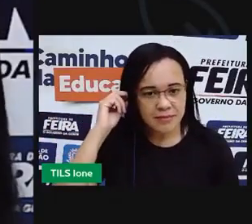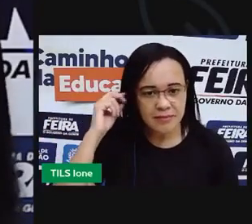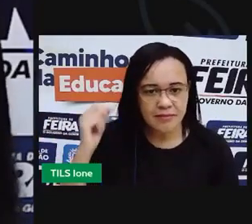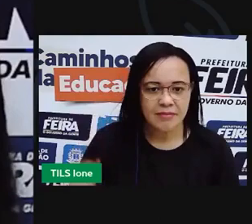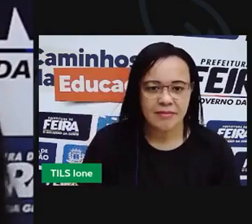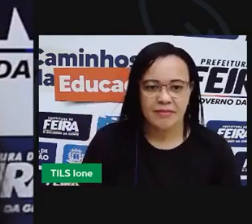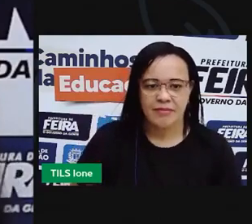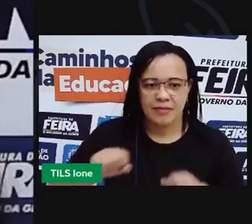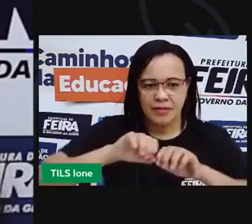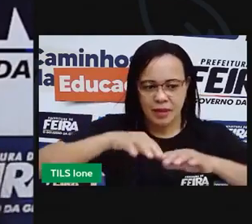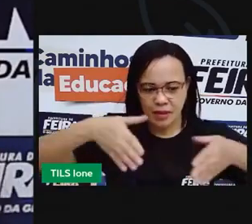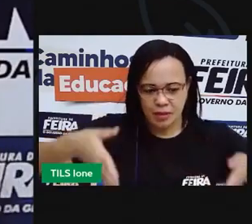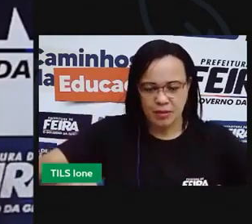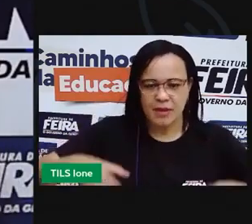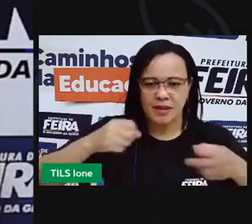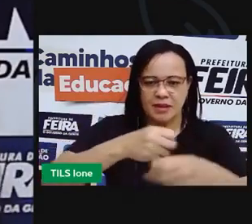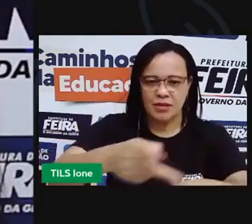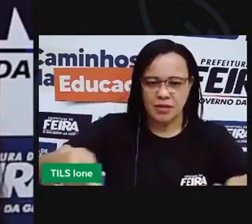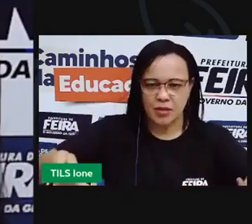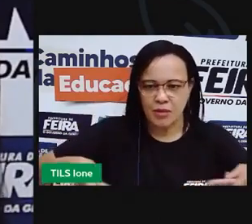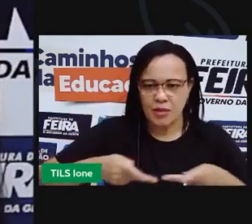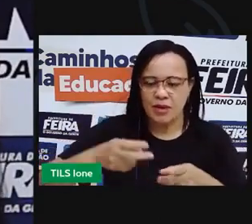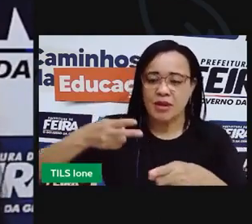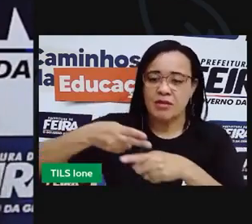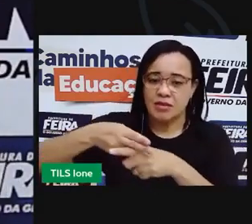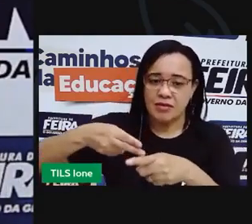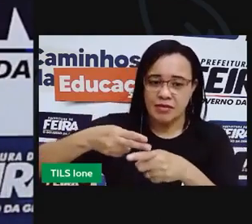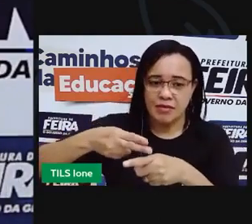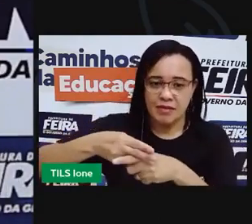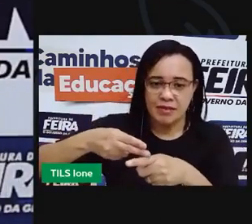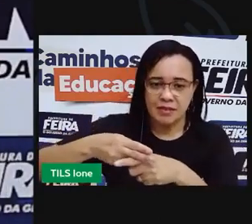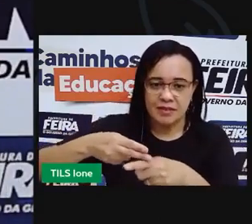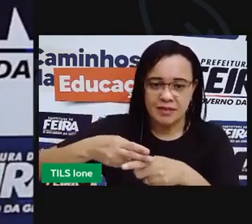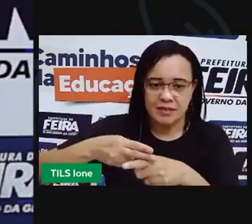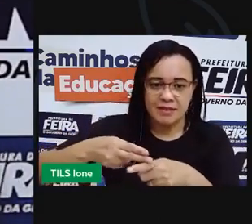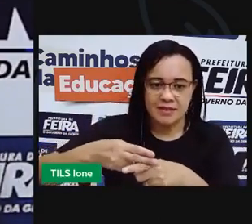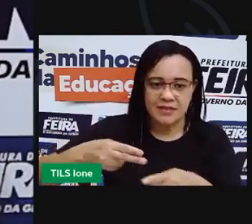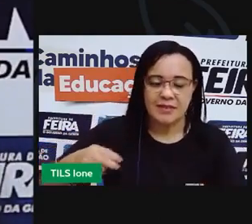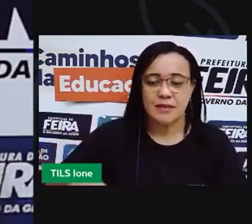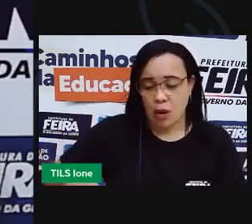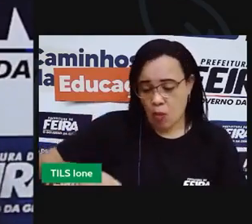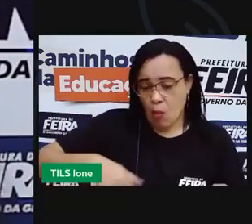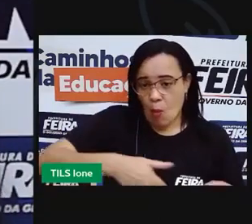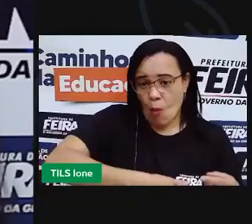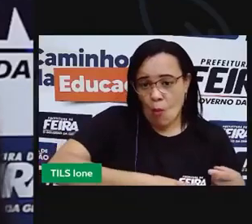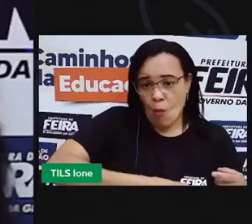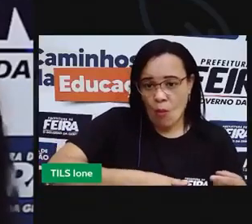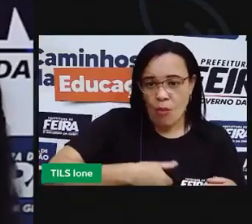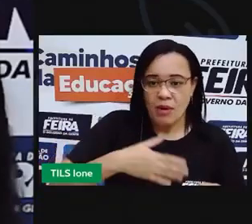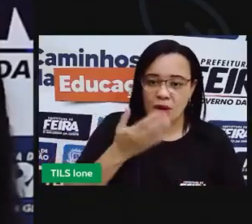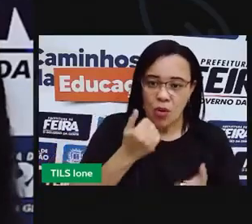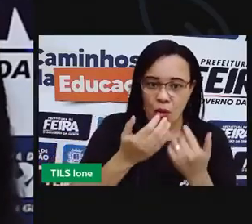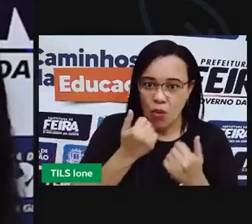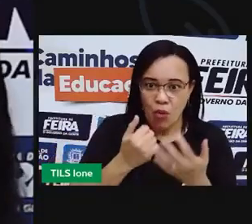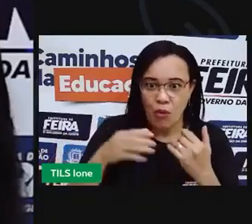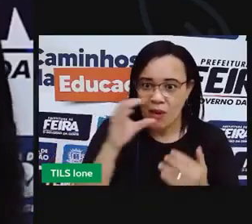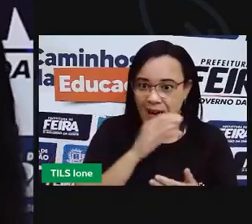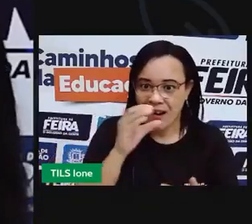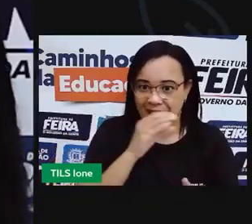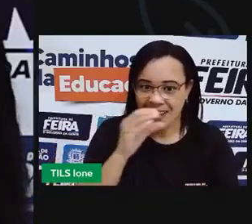A mesa, o prato, a faça, o caneiro, a baixa, o salmão, o jantar, o legiro.